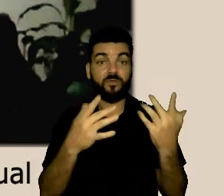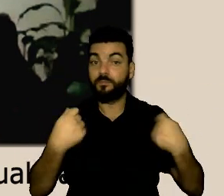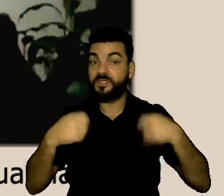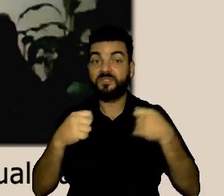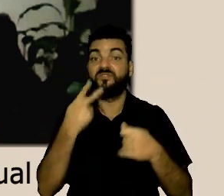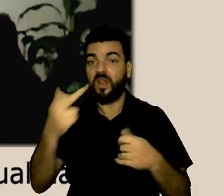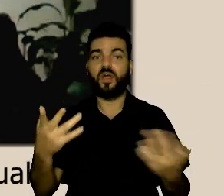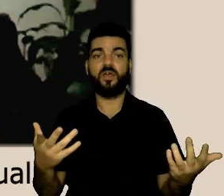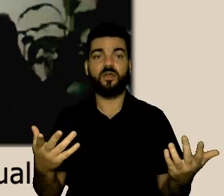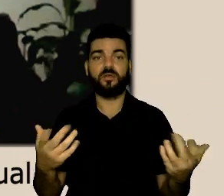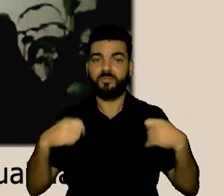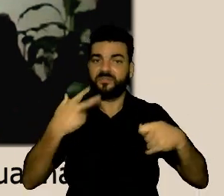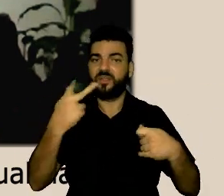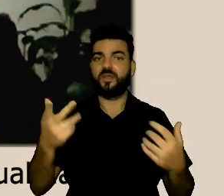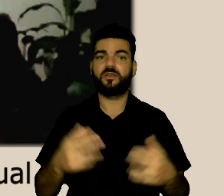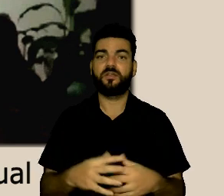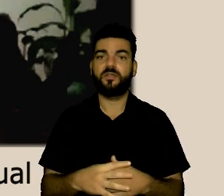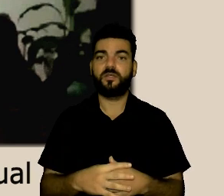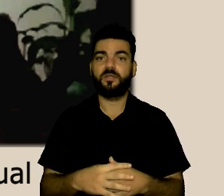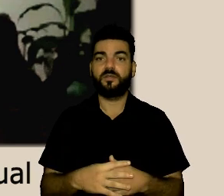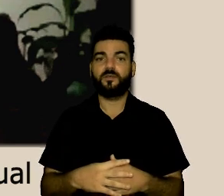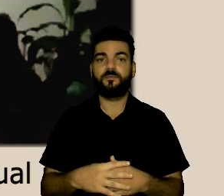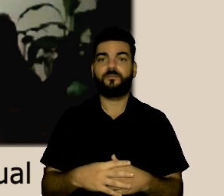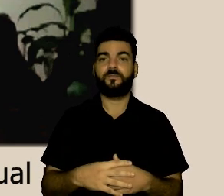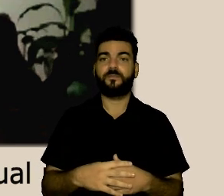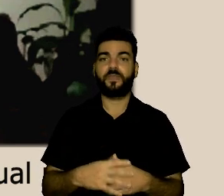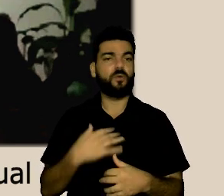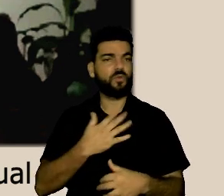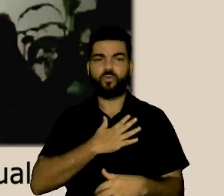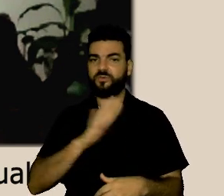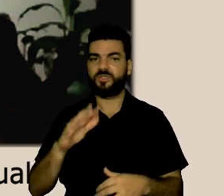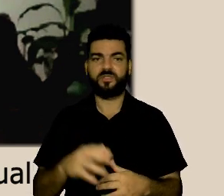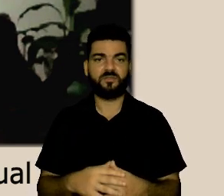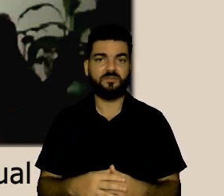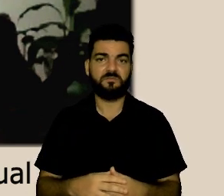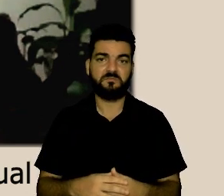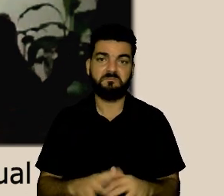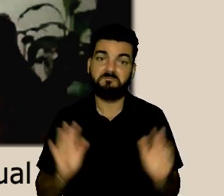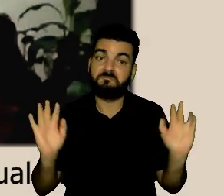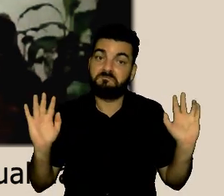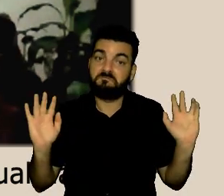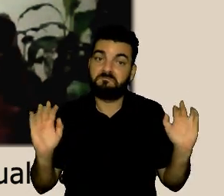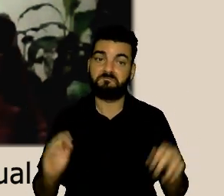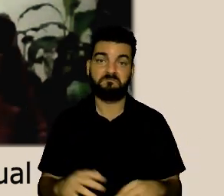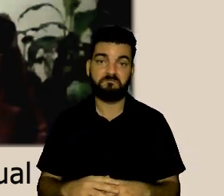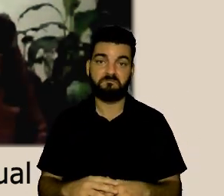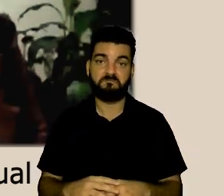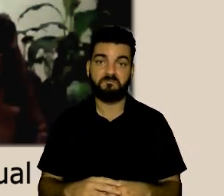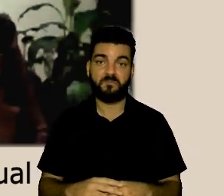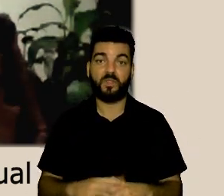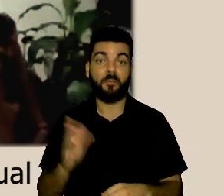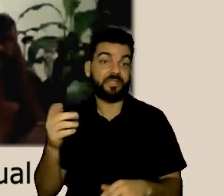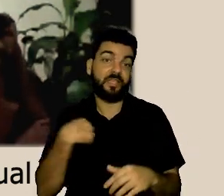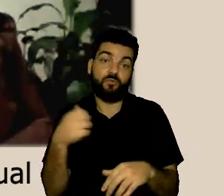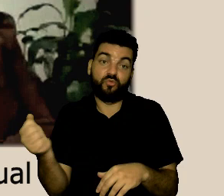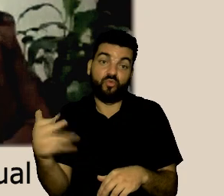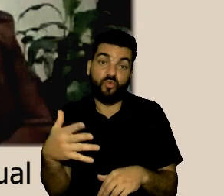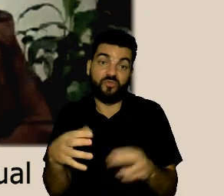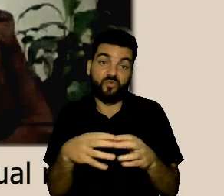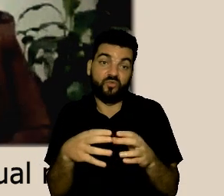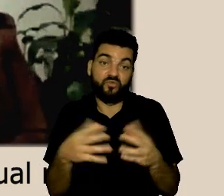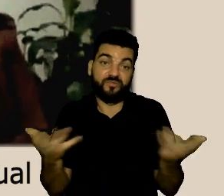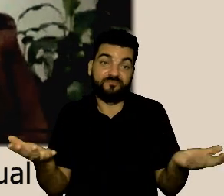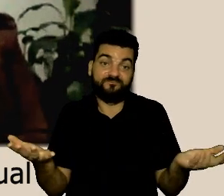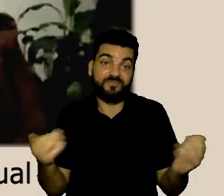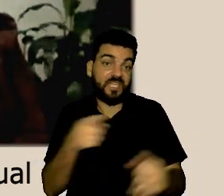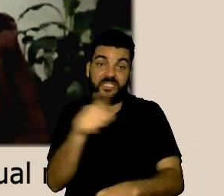achava aquilo completamente diferente para mim mas também eu era uma novata no meio deles que